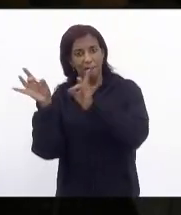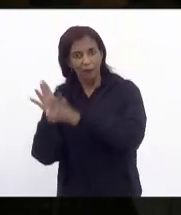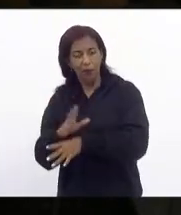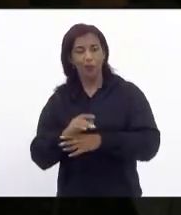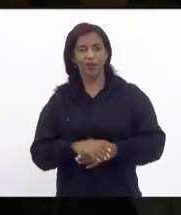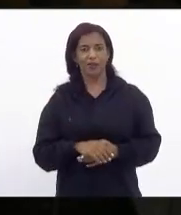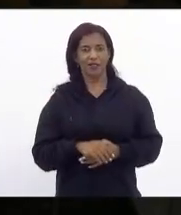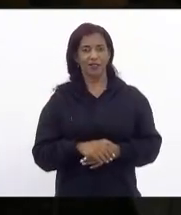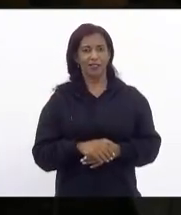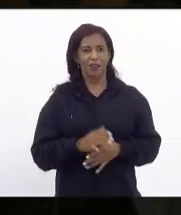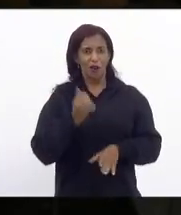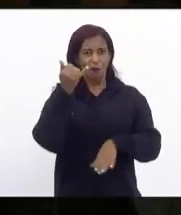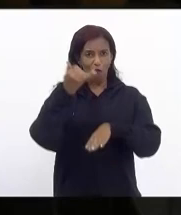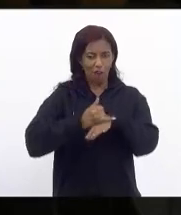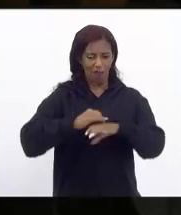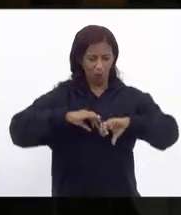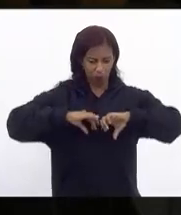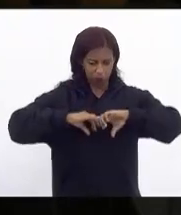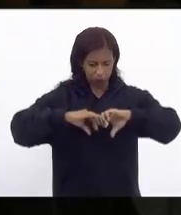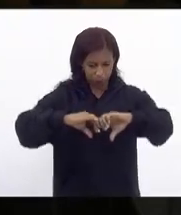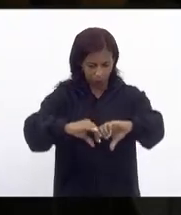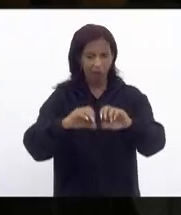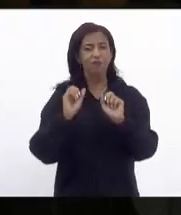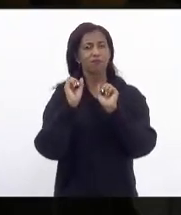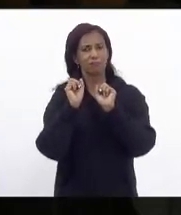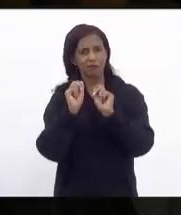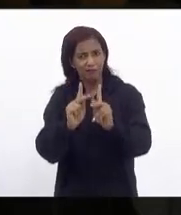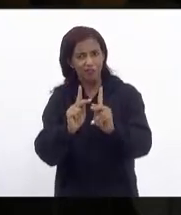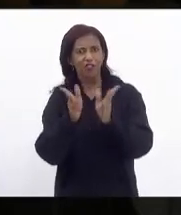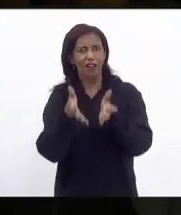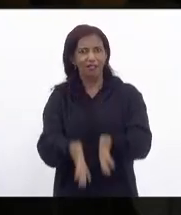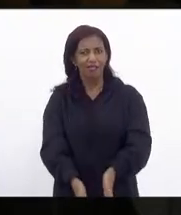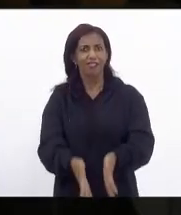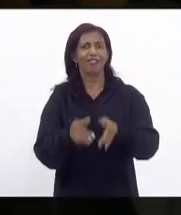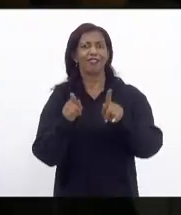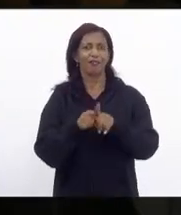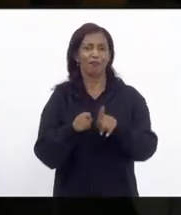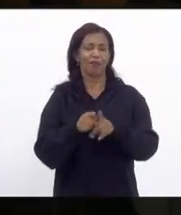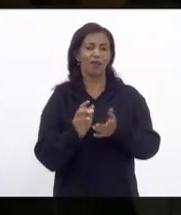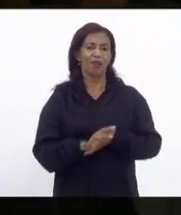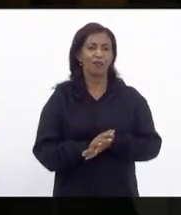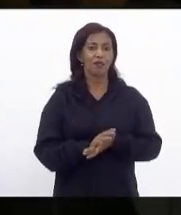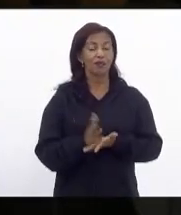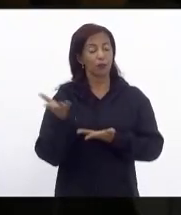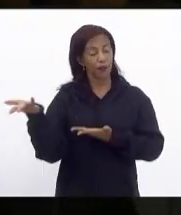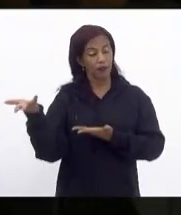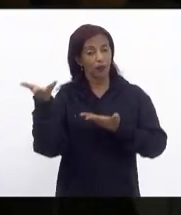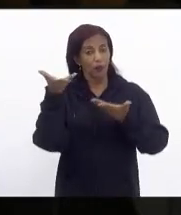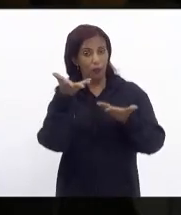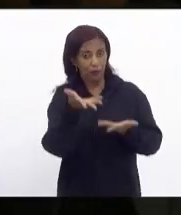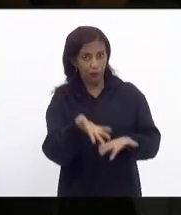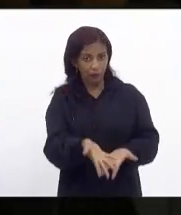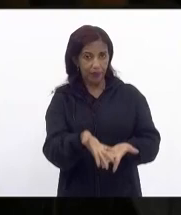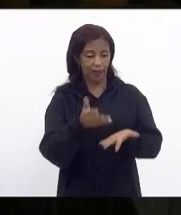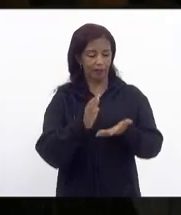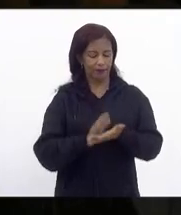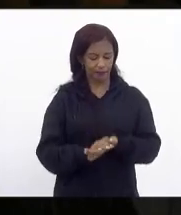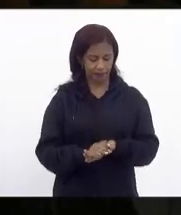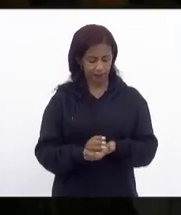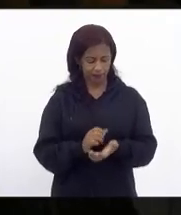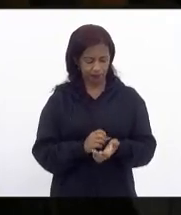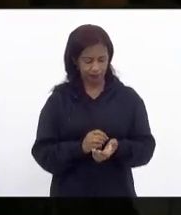infraestrutura do transporte de passageiros ferroviário de passageiros já está lá então eu queria convidar convidar